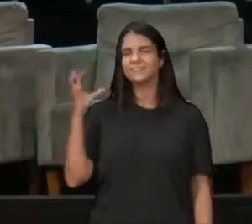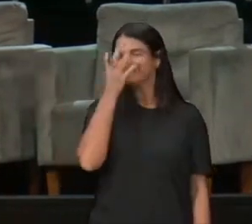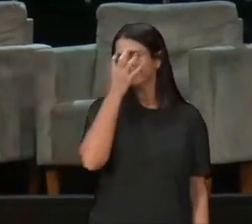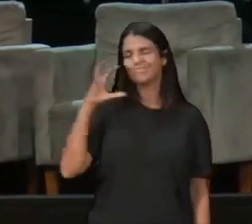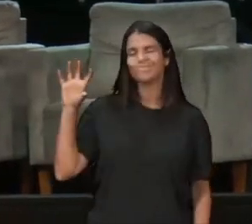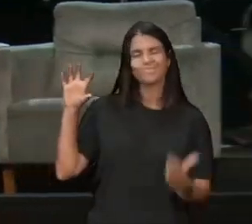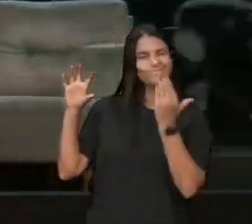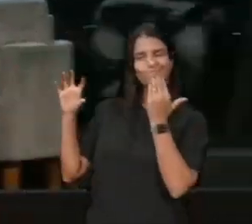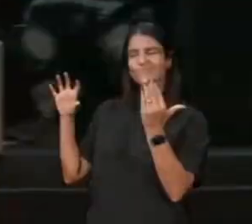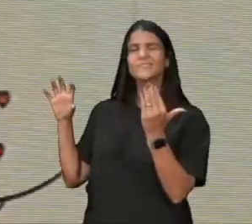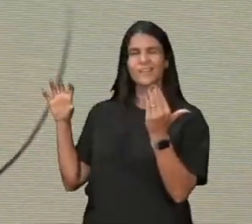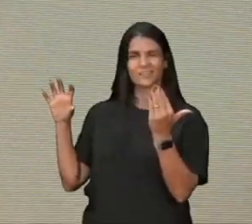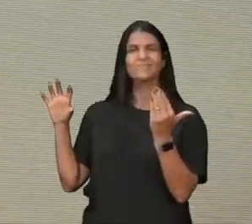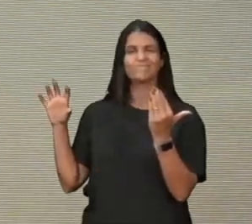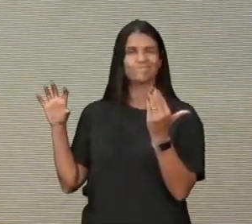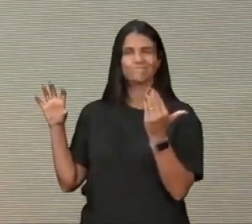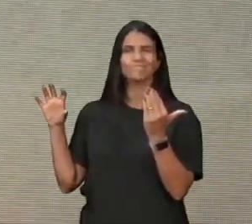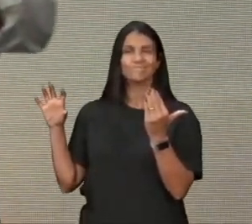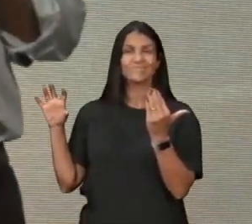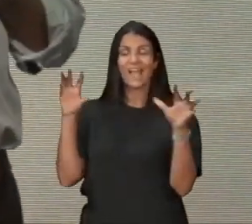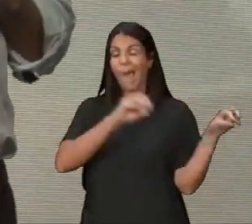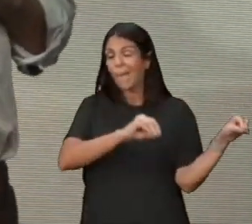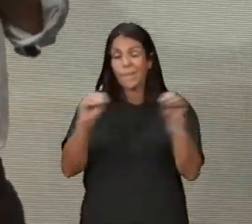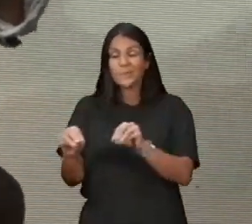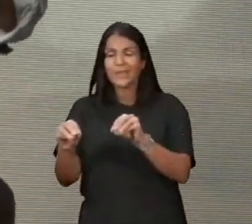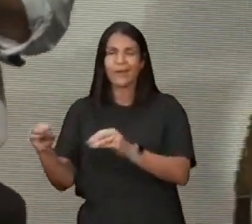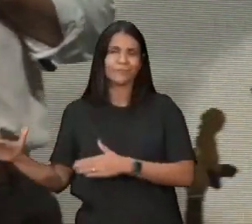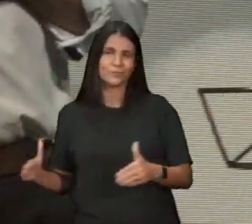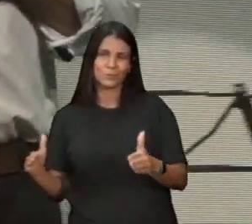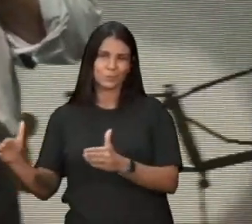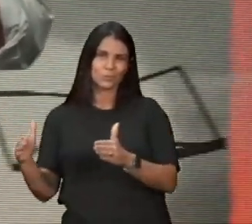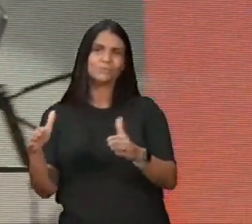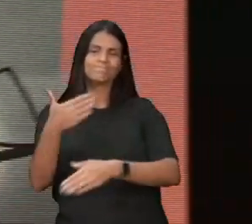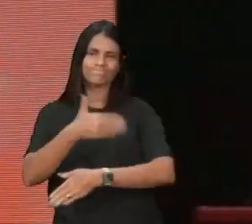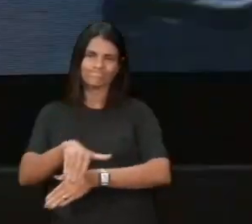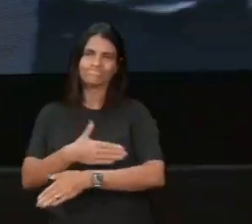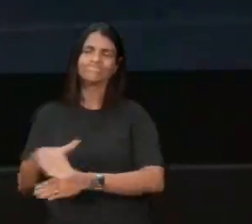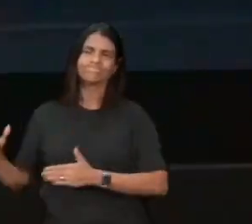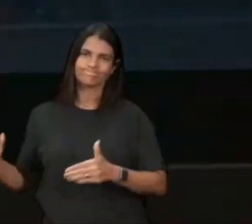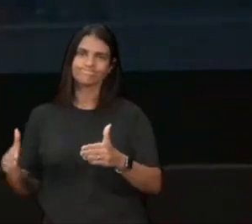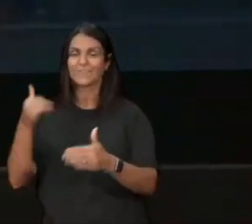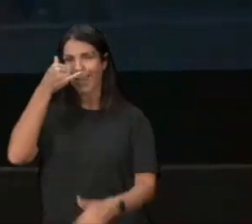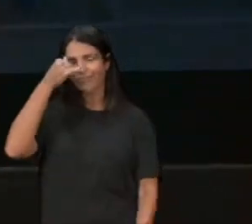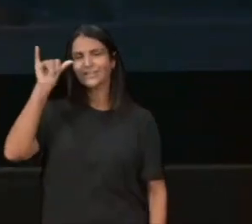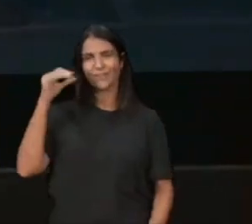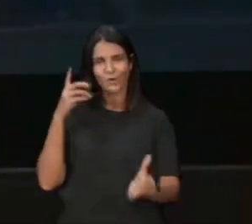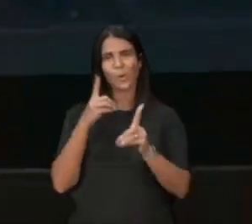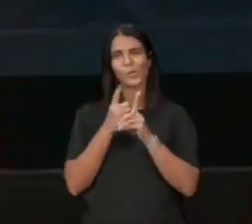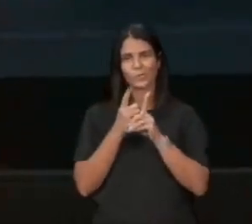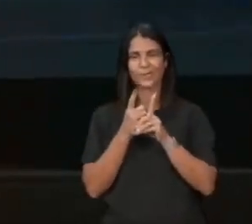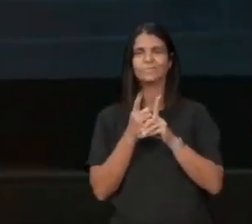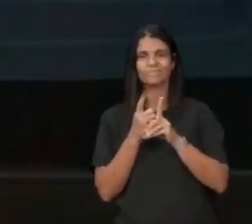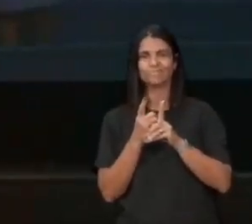que tem um, um tal de vaidade, um tal de competição, um tal de vingança,